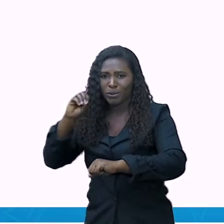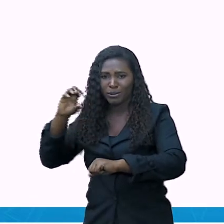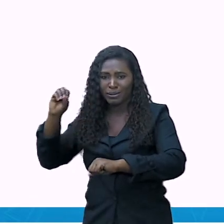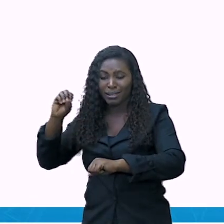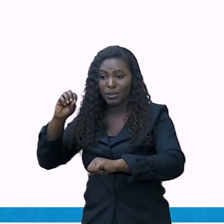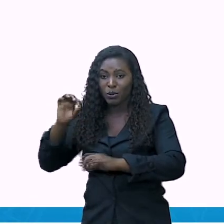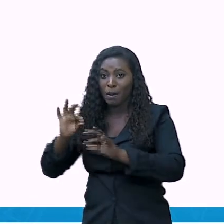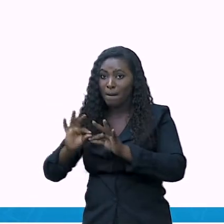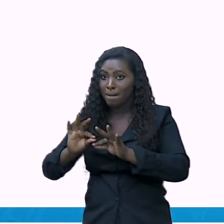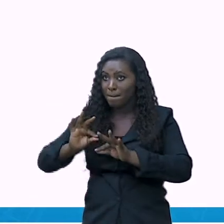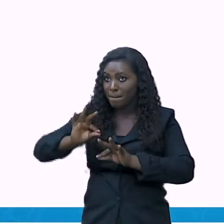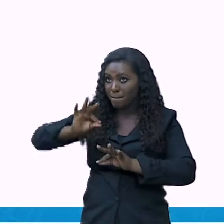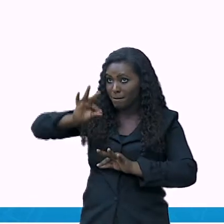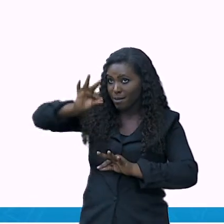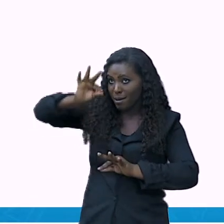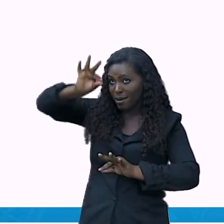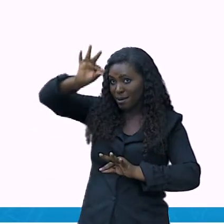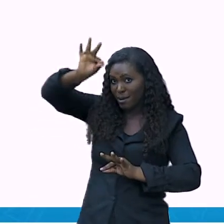do nível do mar.